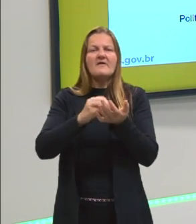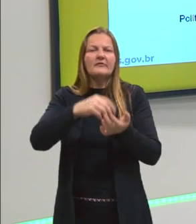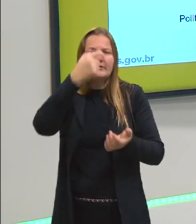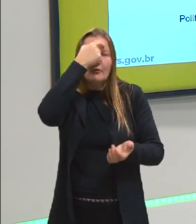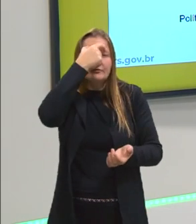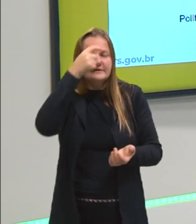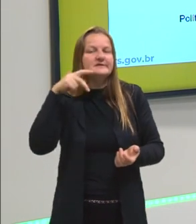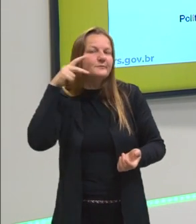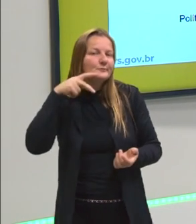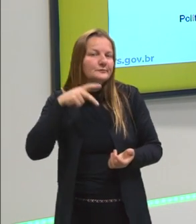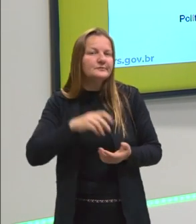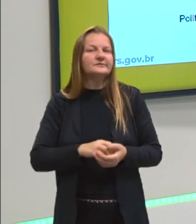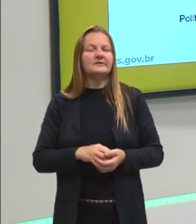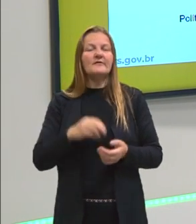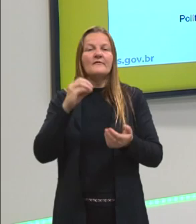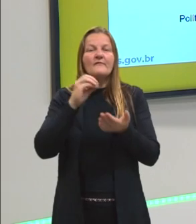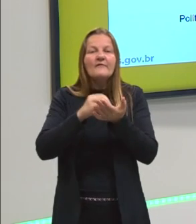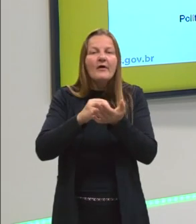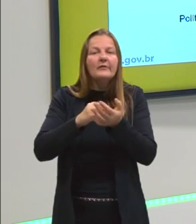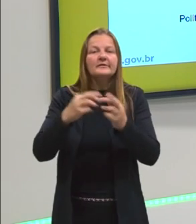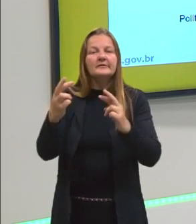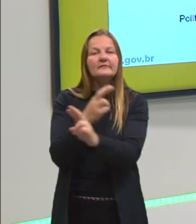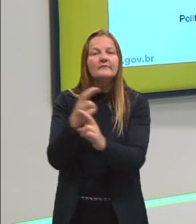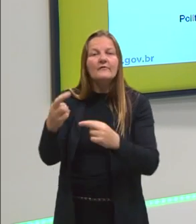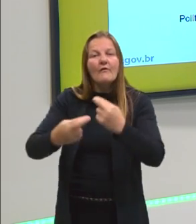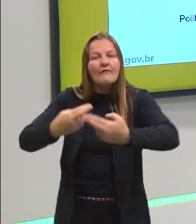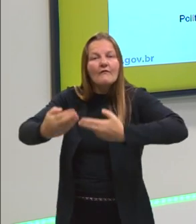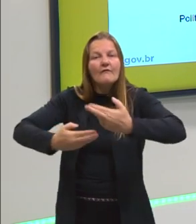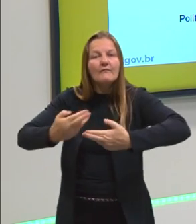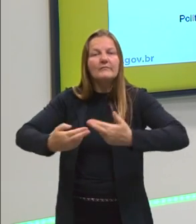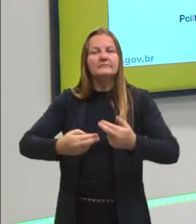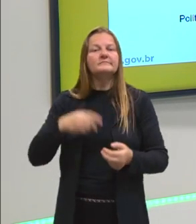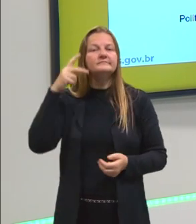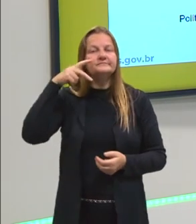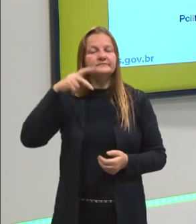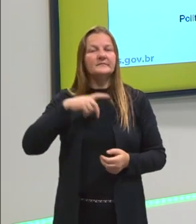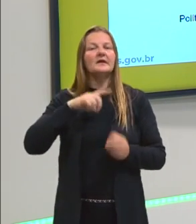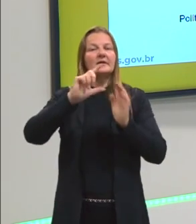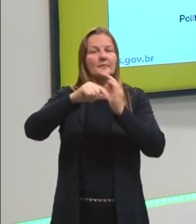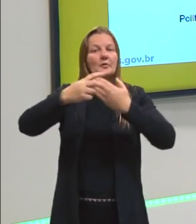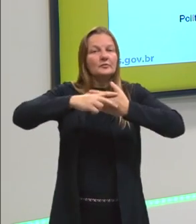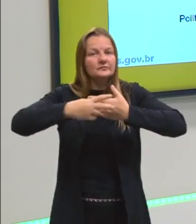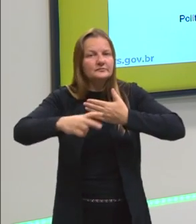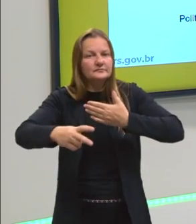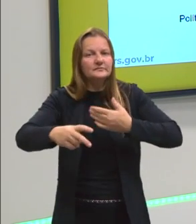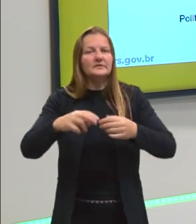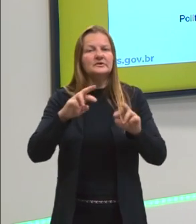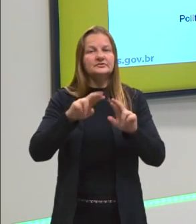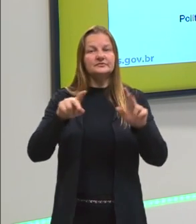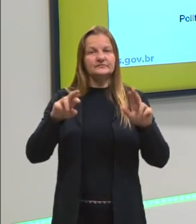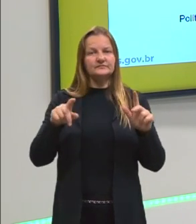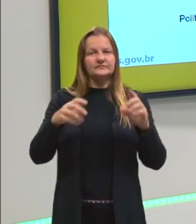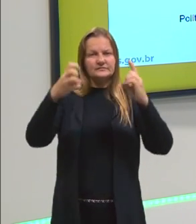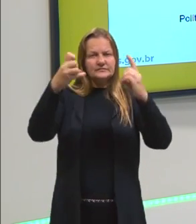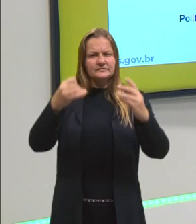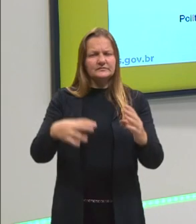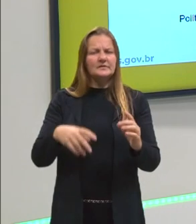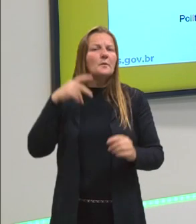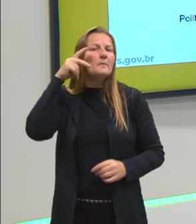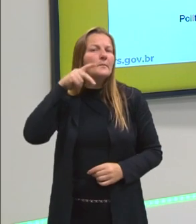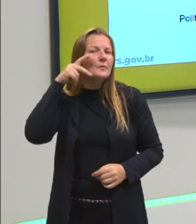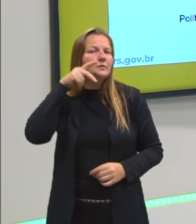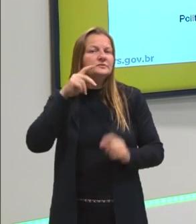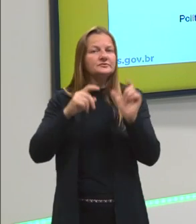política, não temos envolvimento político. Nós já vamos ver também na sequência essa diferença entre política